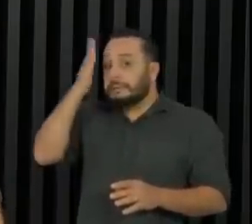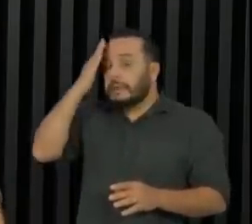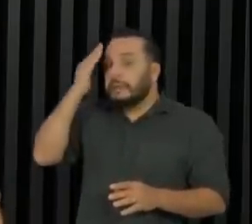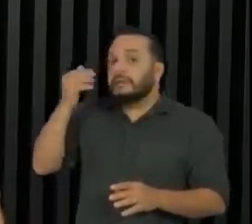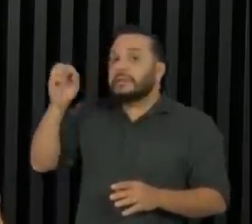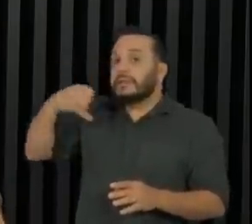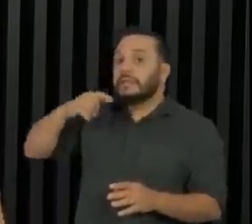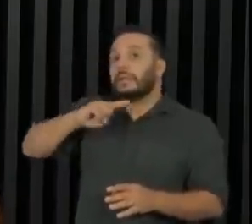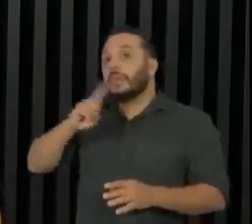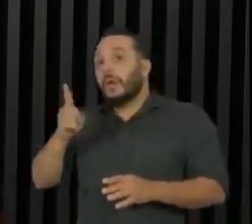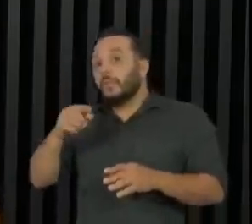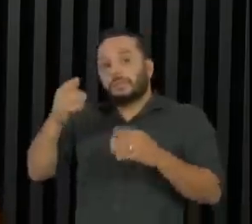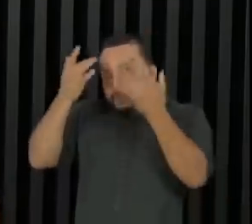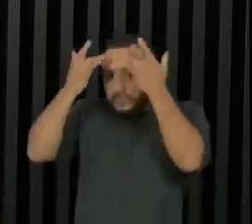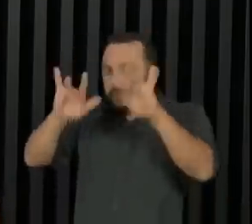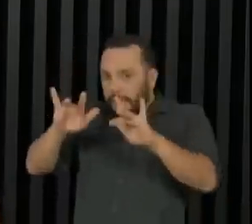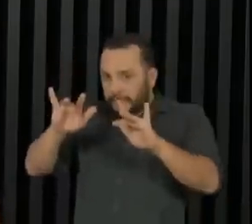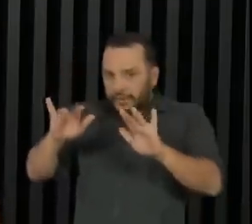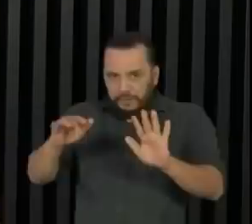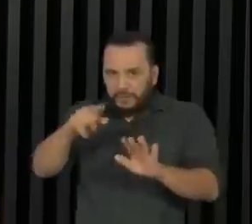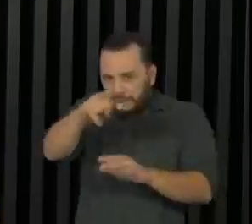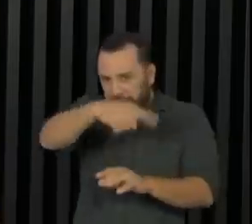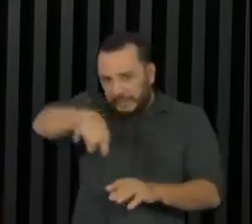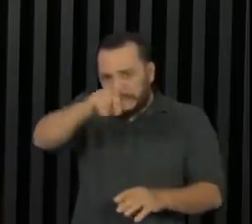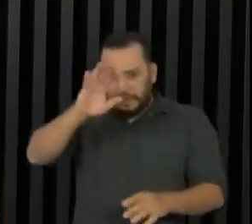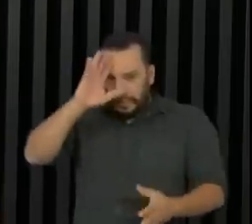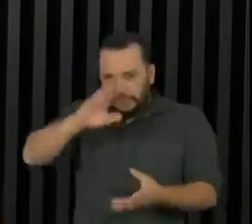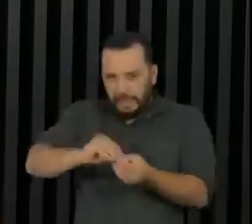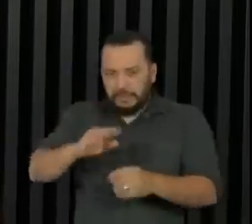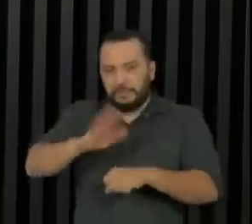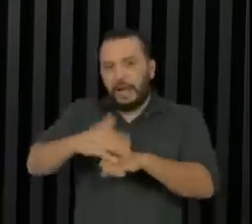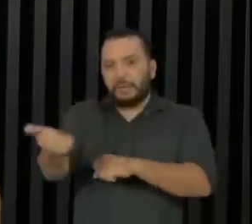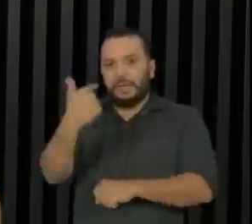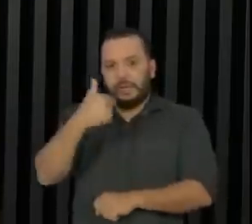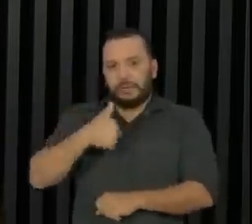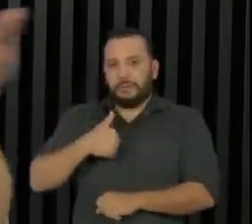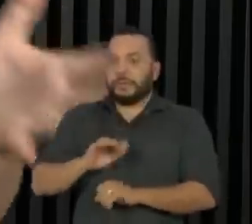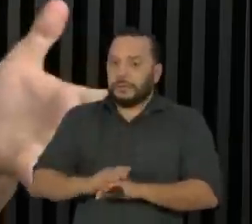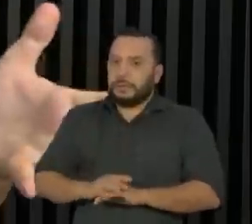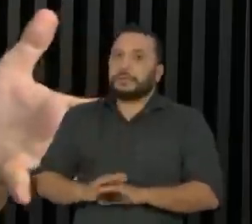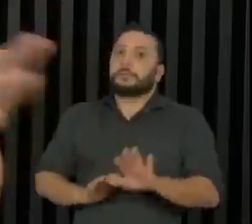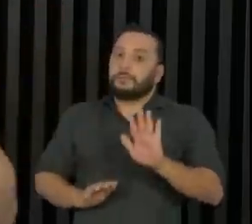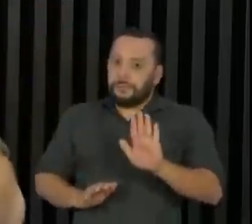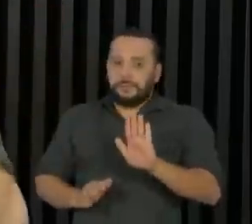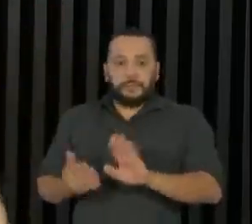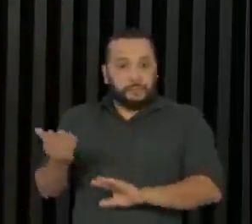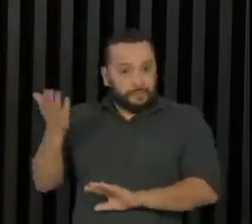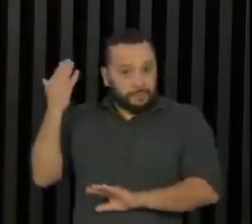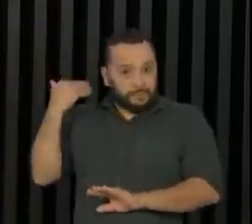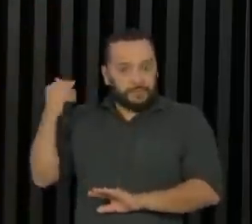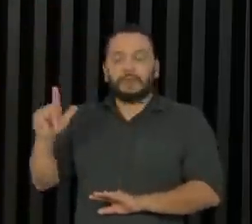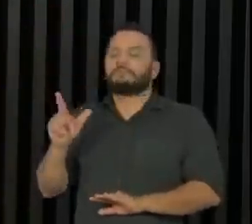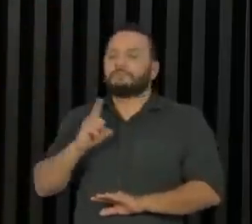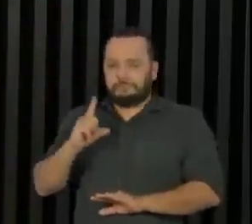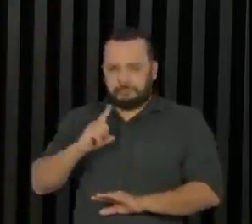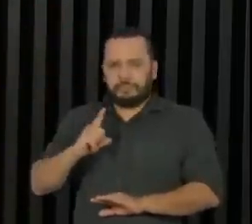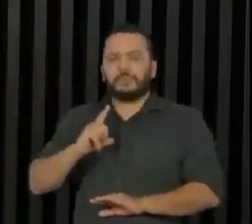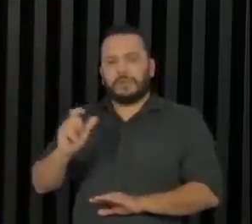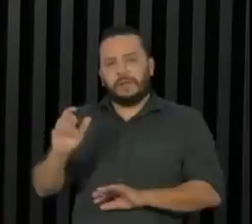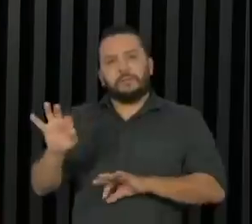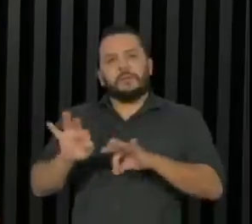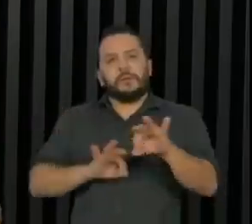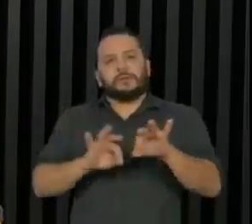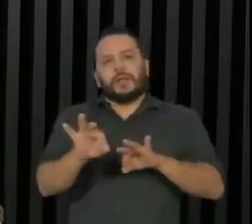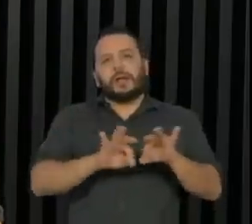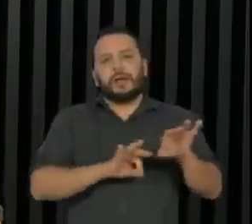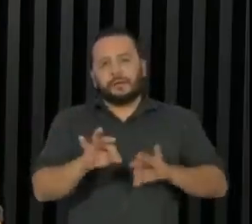acontecendo nesse momento ou não. Vocês entendem sobre isso muito mais do que eu. Mas que há, pelo menos havia, e que eu acredito que ainda exista um plano